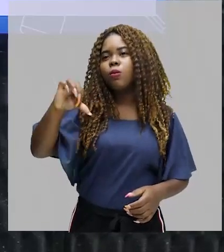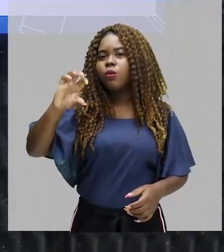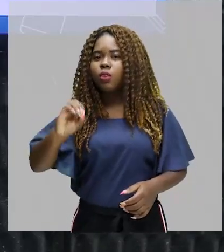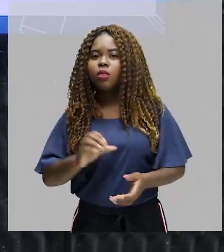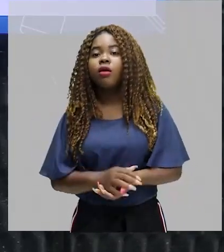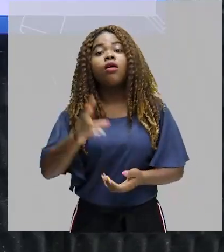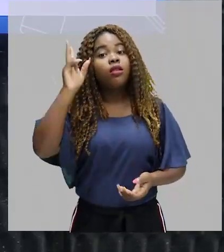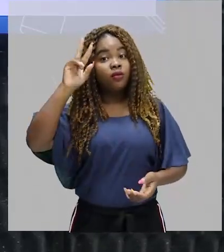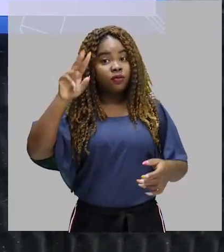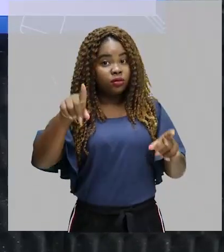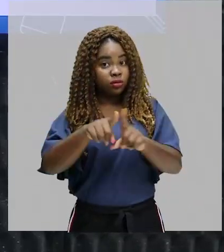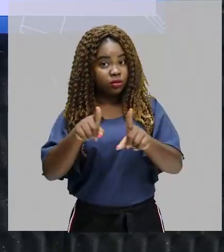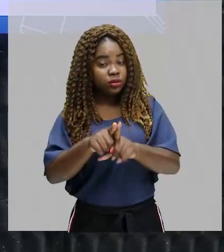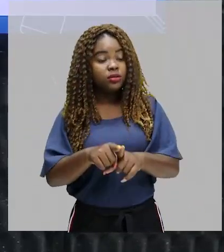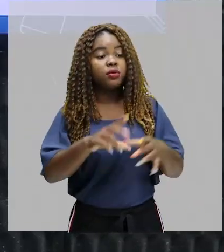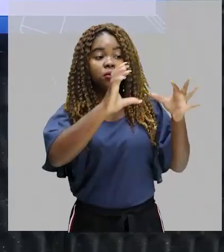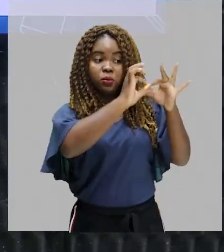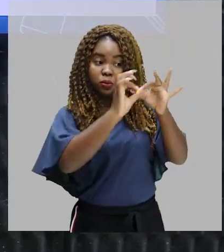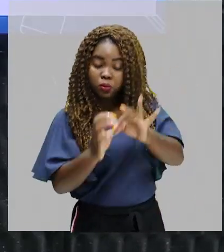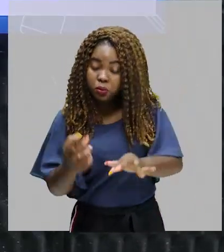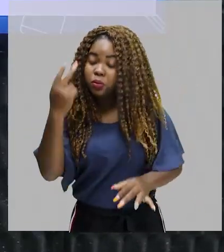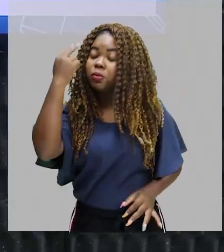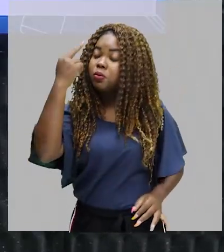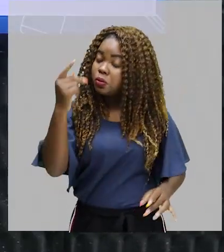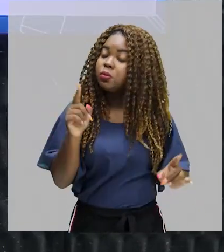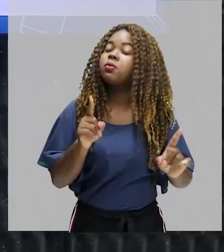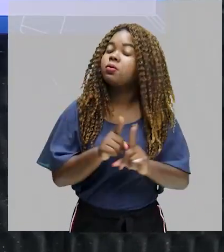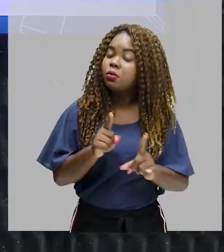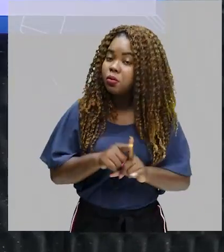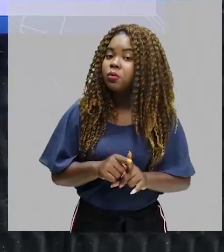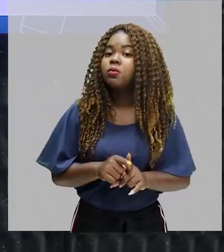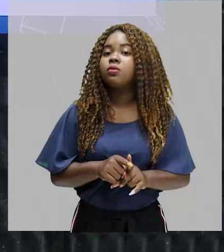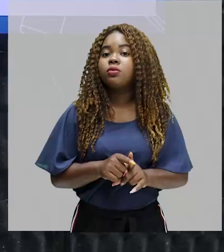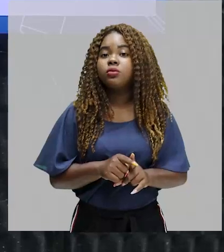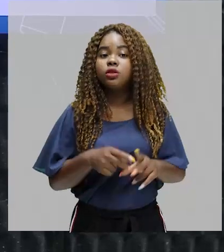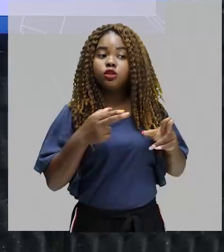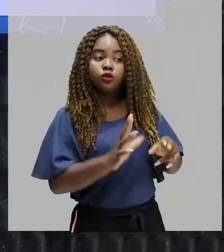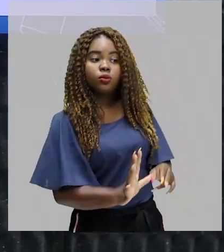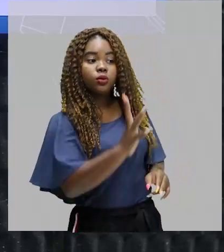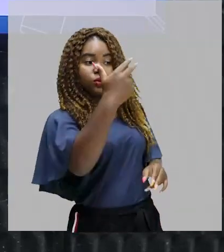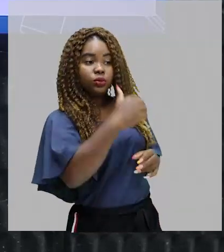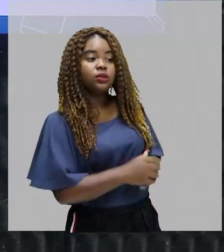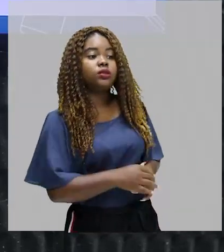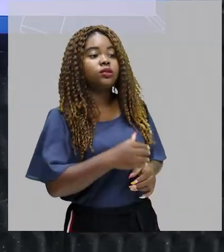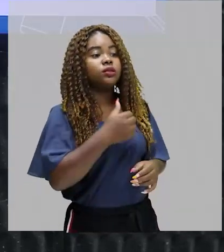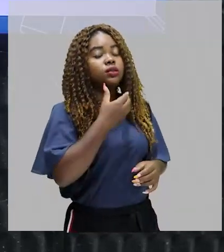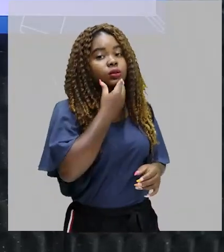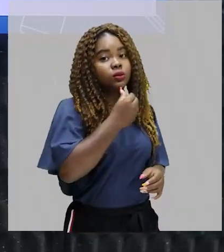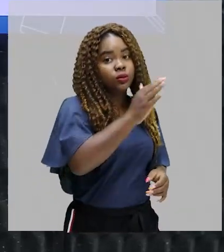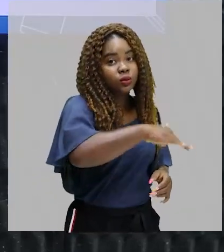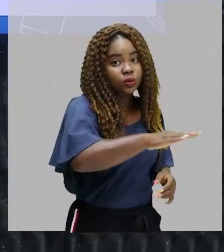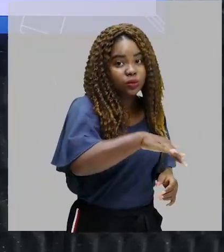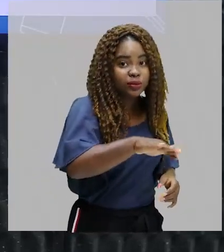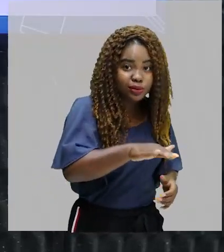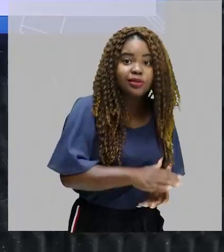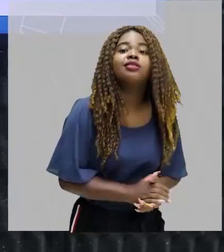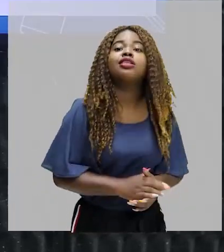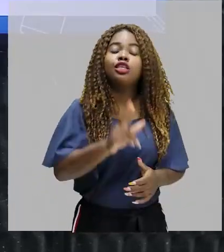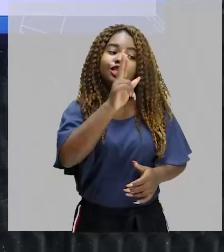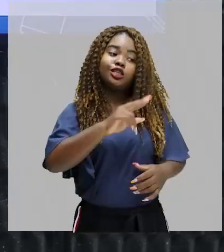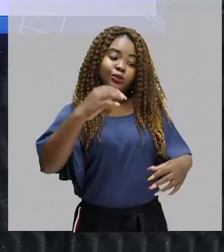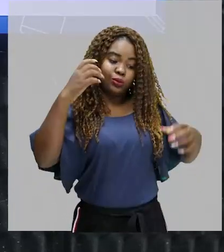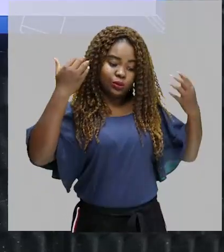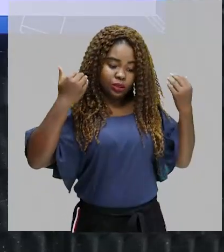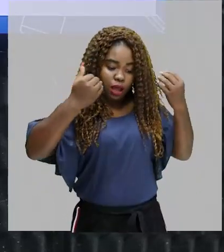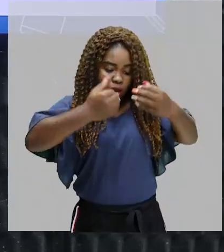Turma, que traz todo esse contexto histórico. Assim como aconteceu lá do garoto que usava a camisola amarela, The Yellow Kids,